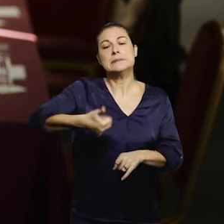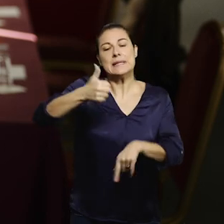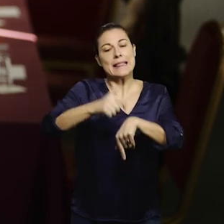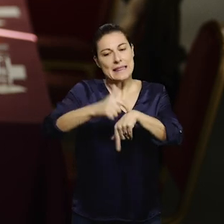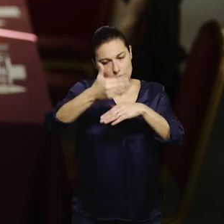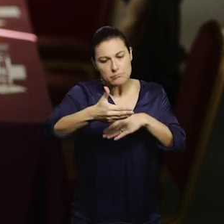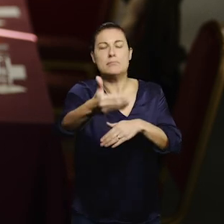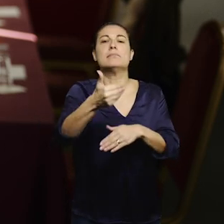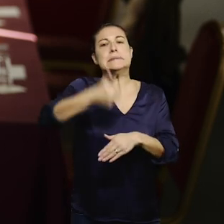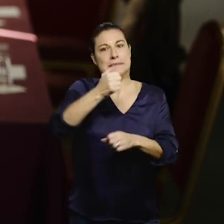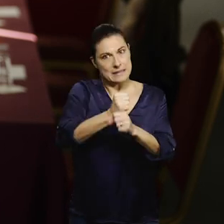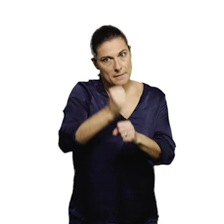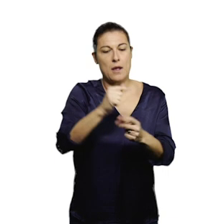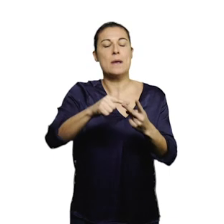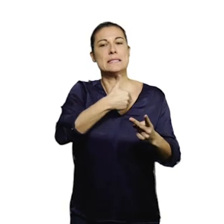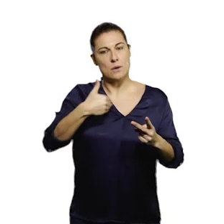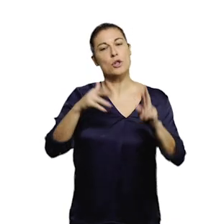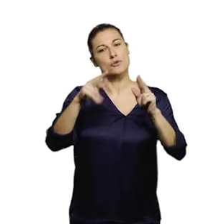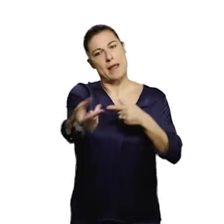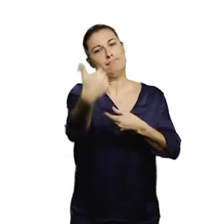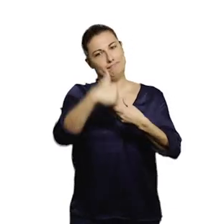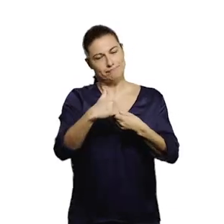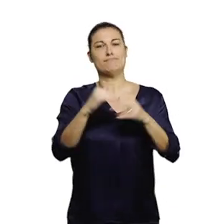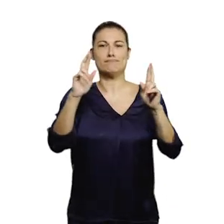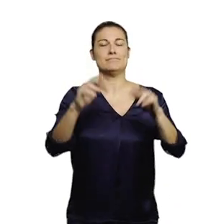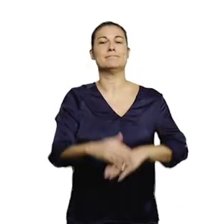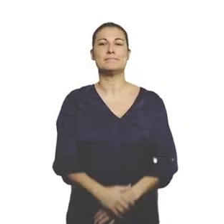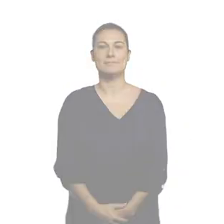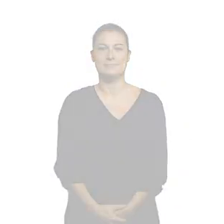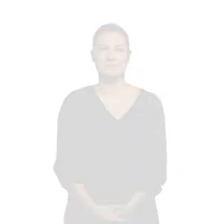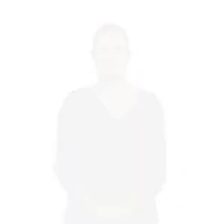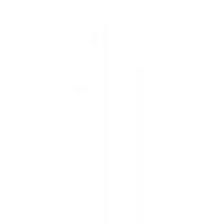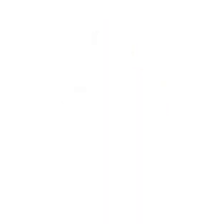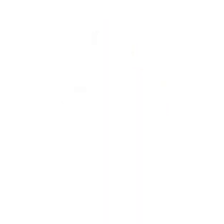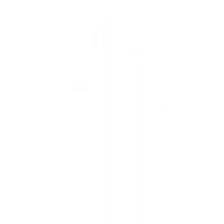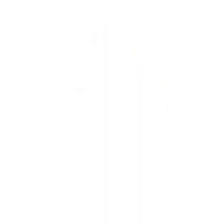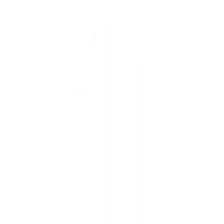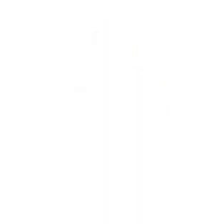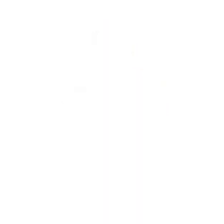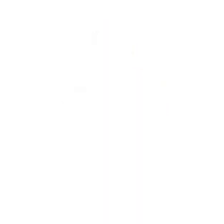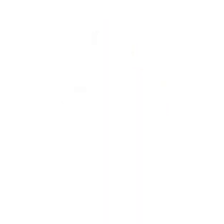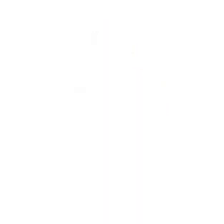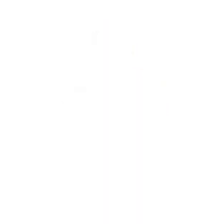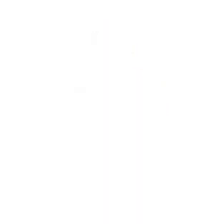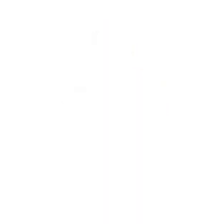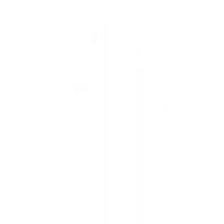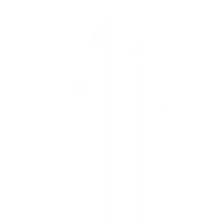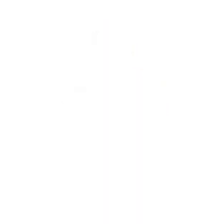e pela saúde. Conto consigo. E o Bloco terceira força, E